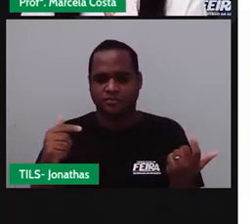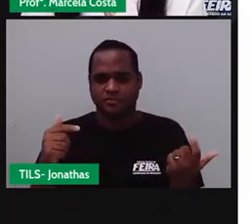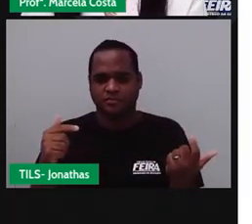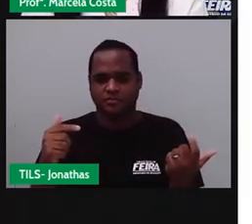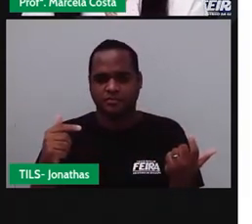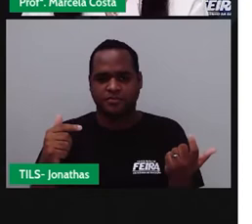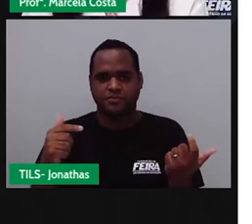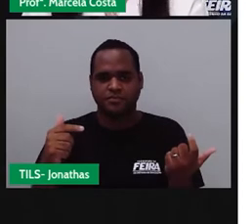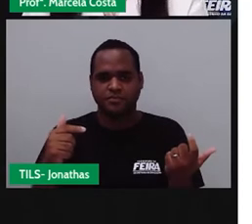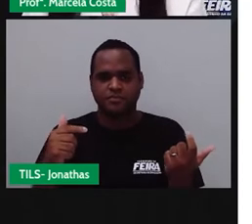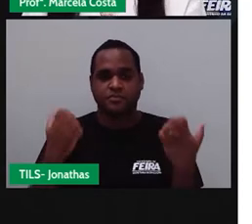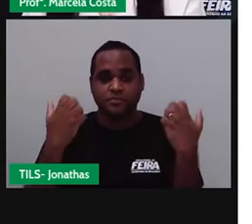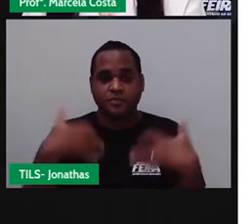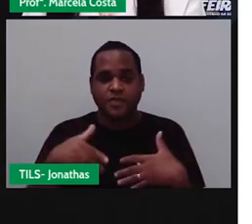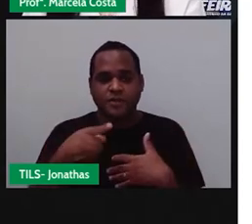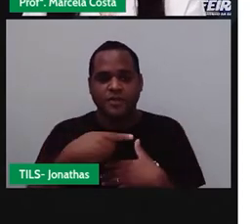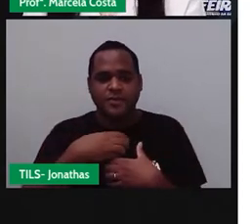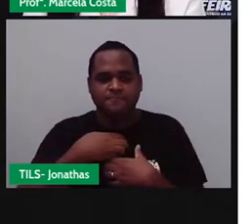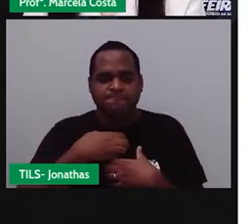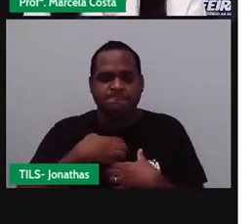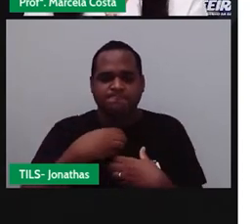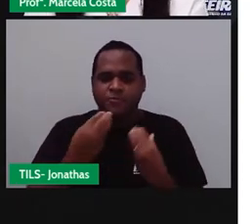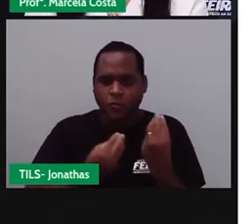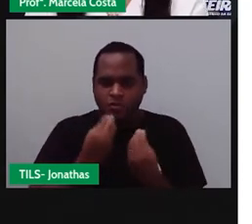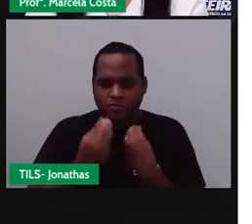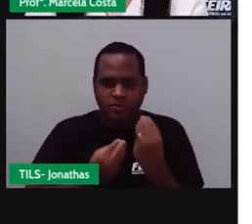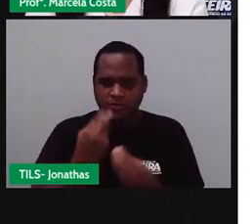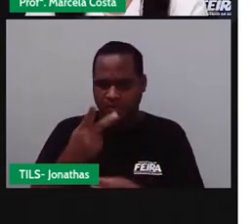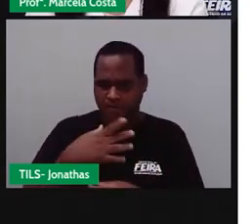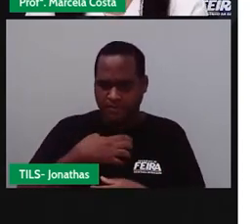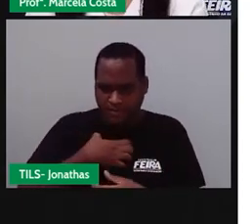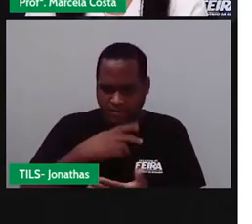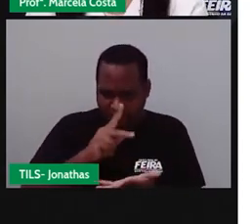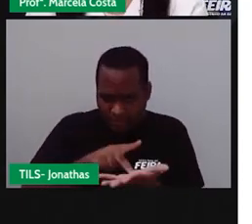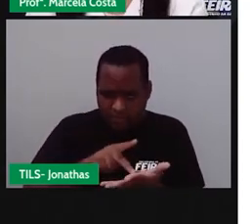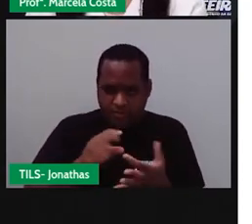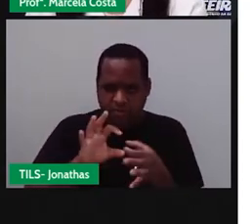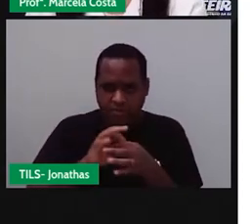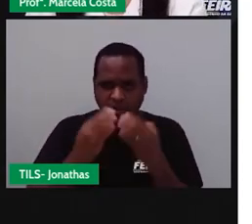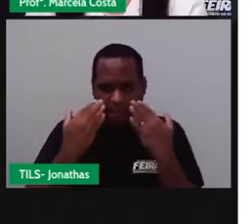E como você se sentiu? Você se sentiu representado?